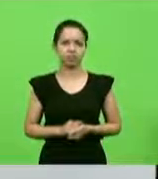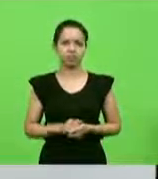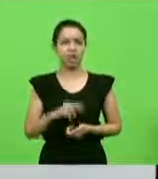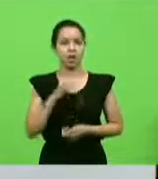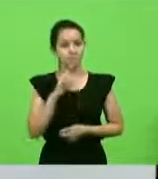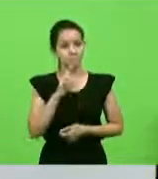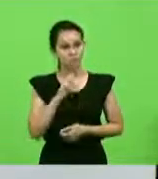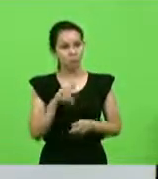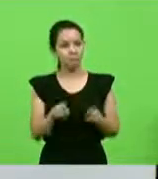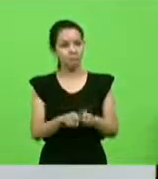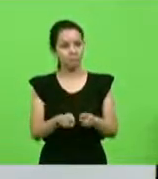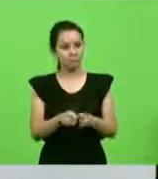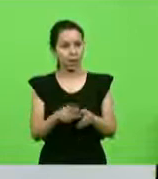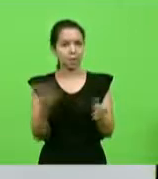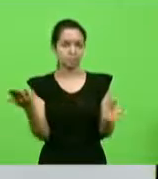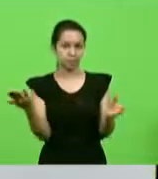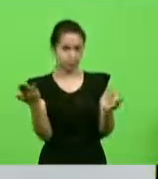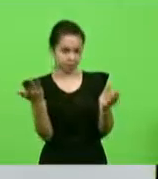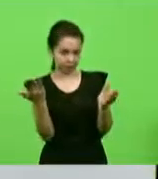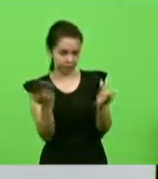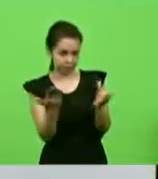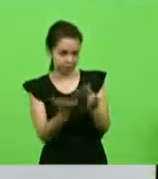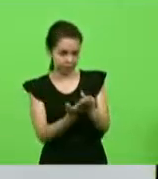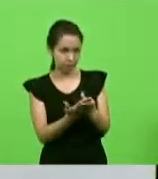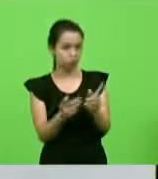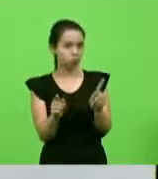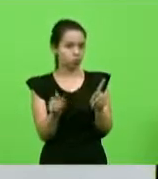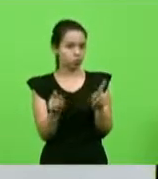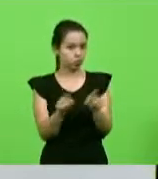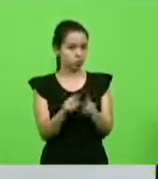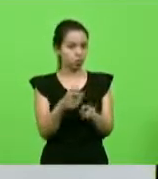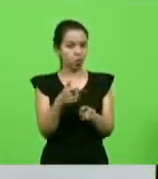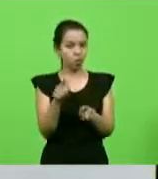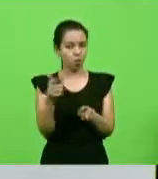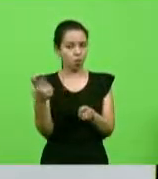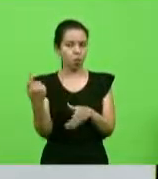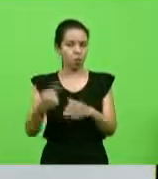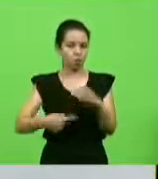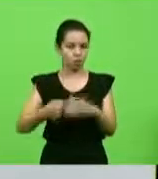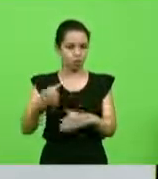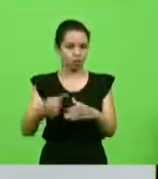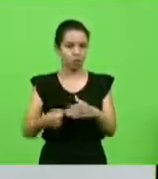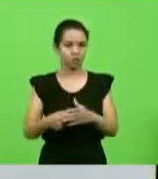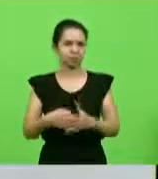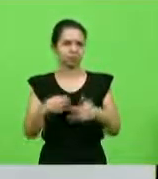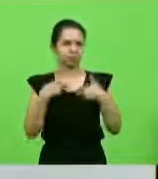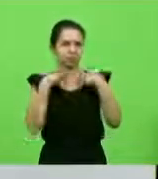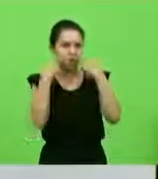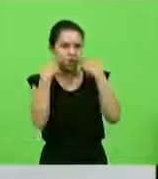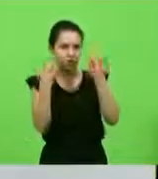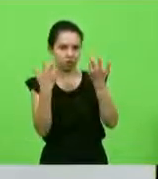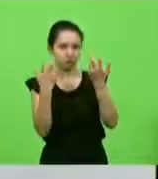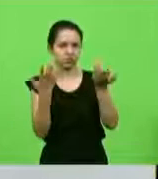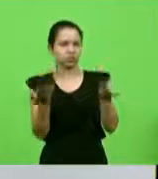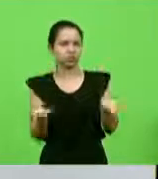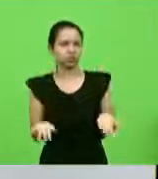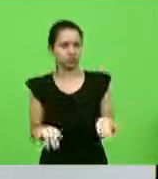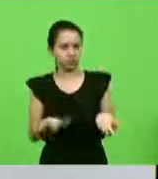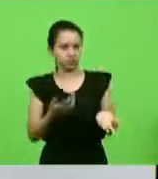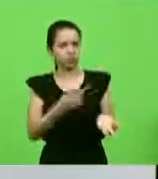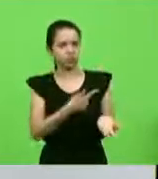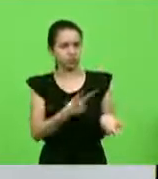Responde processos junto com outros da comissão. Isso é uma vergonha. Ô, governadora Daniela, deixa eu dizer aqui,